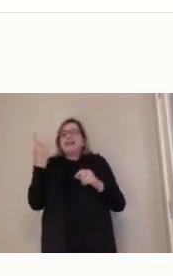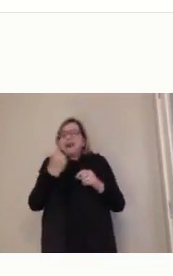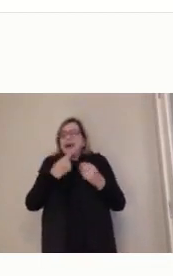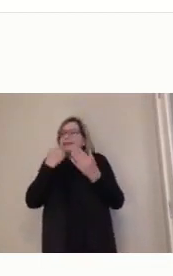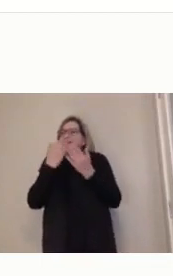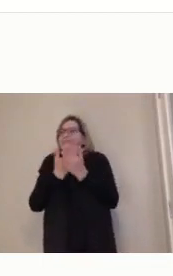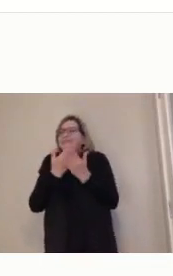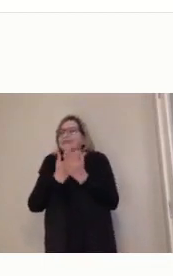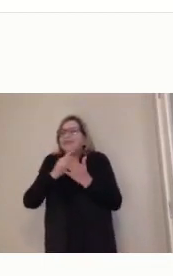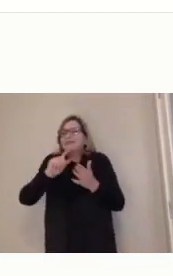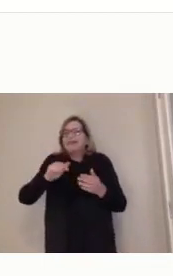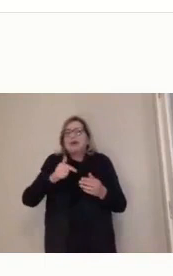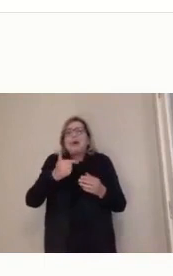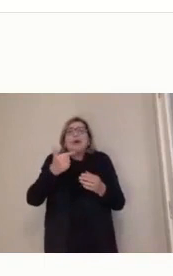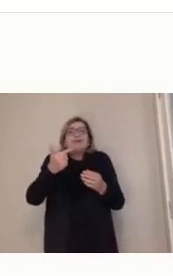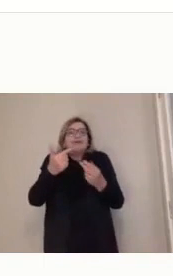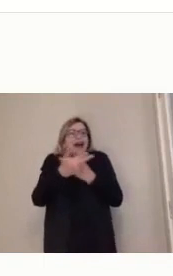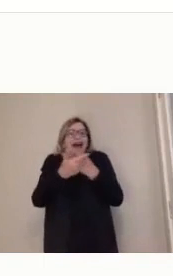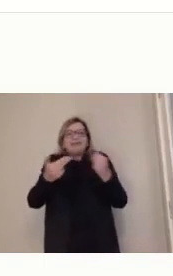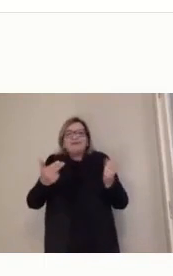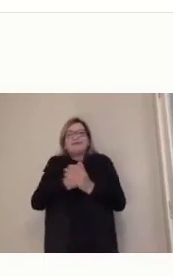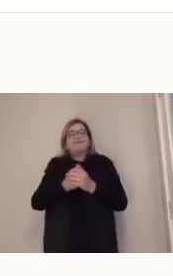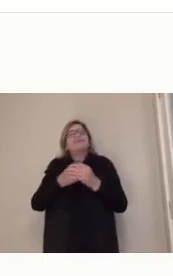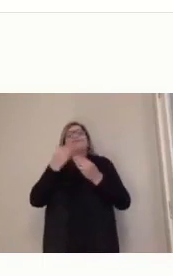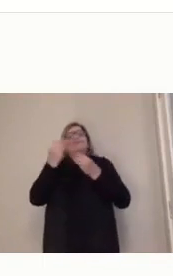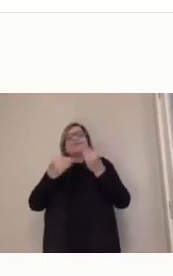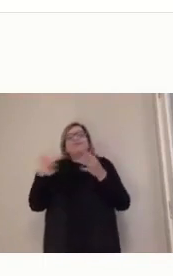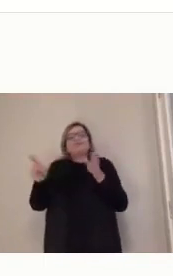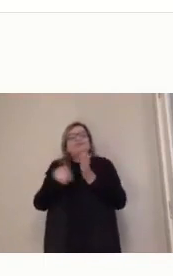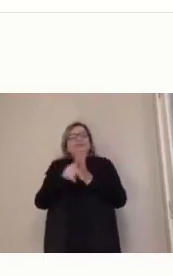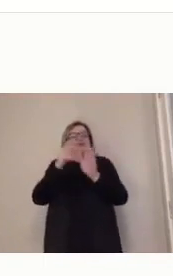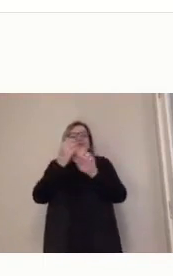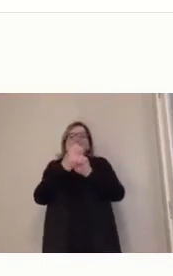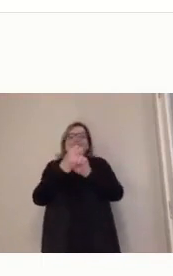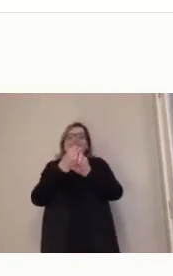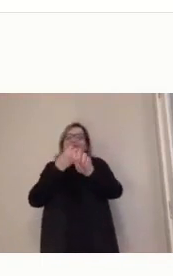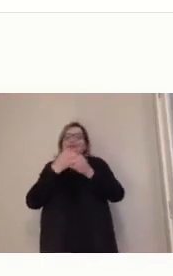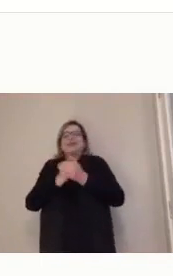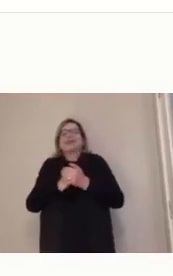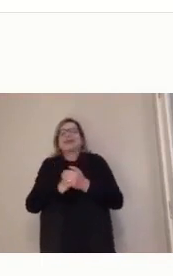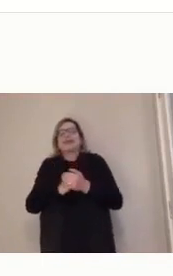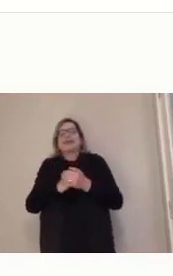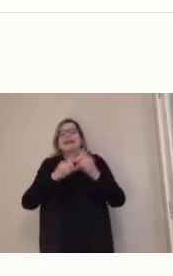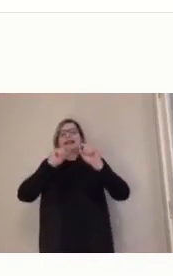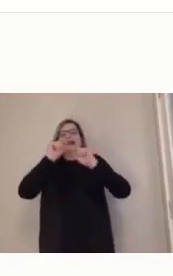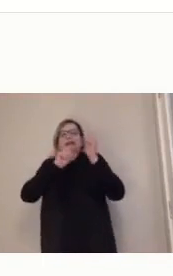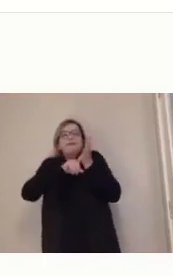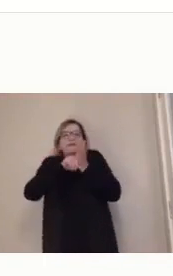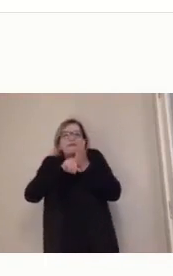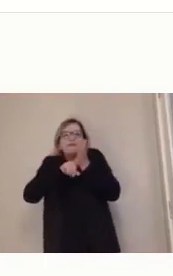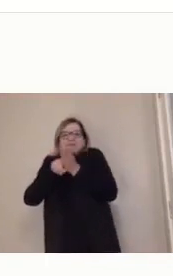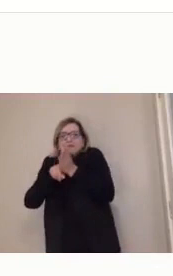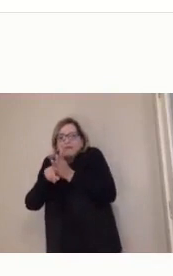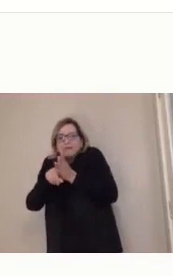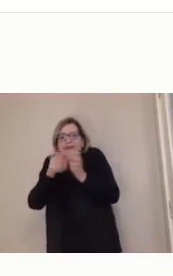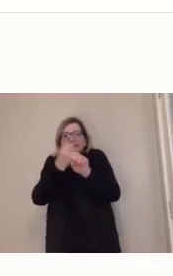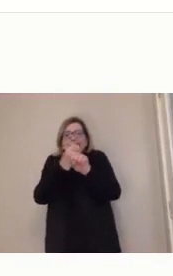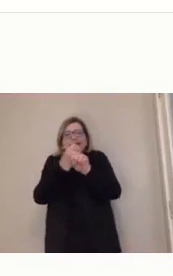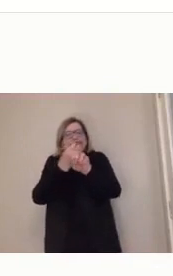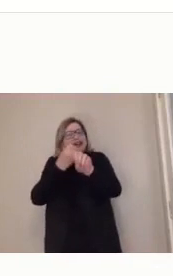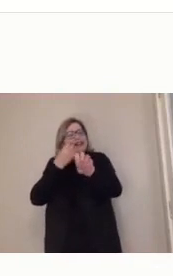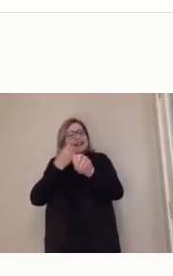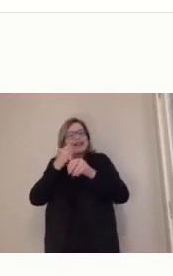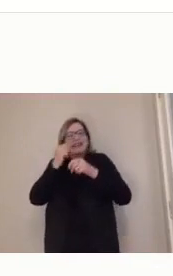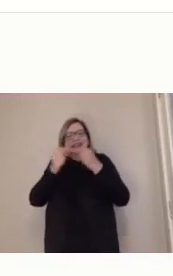nuances que são decorrentes da própria educação à distância, então, quem estuda educação à distância, ela vai estudar um pouco